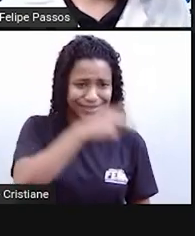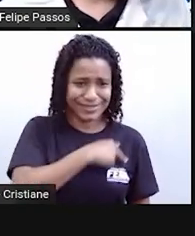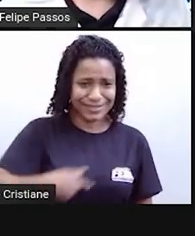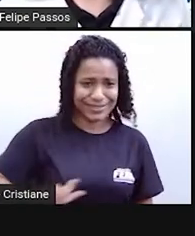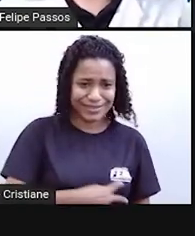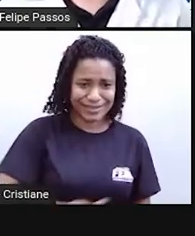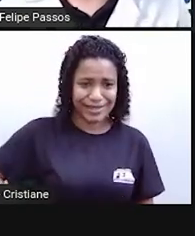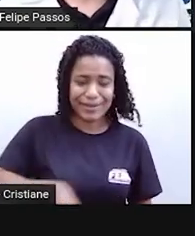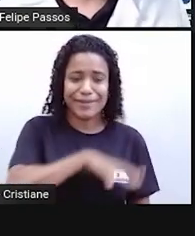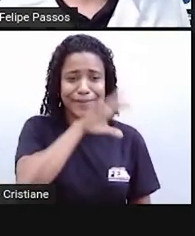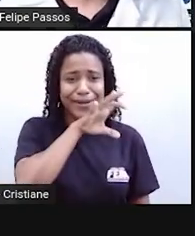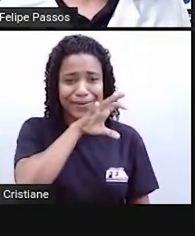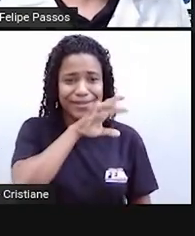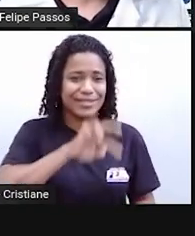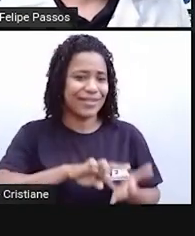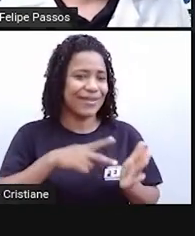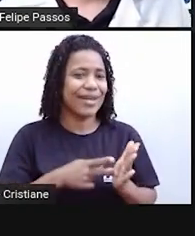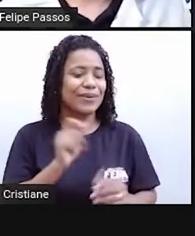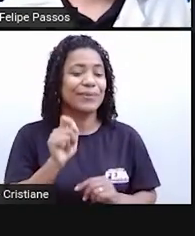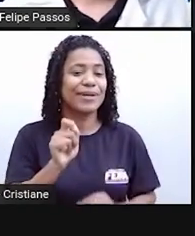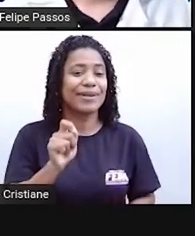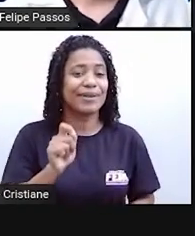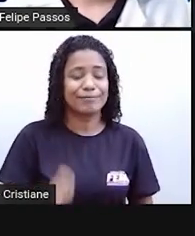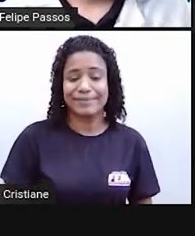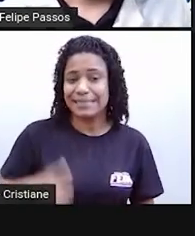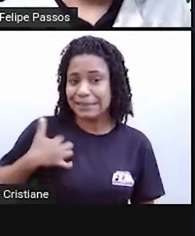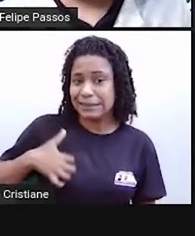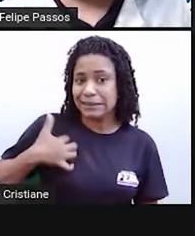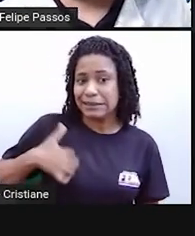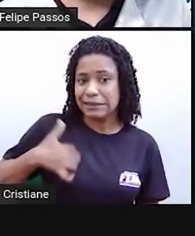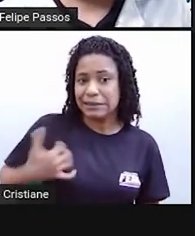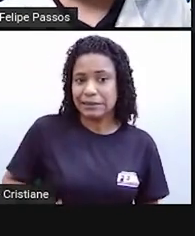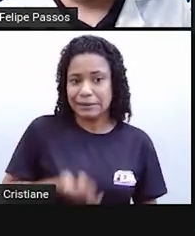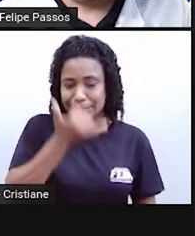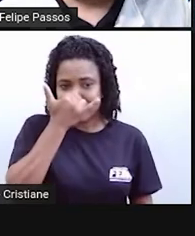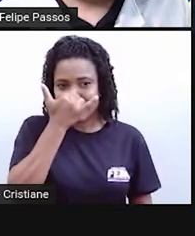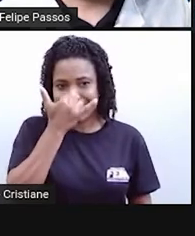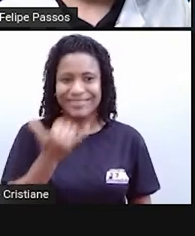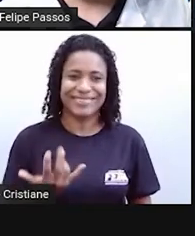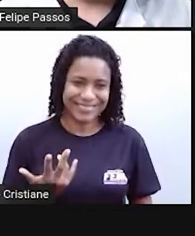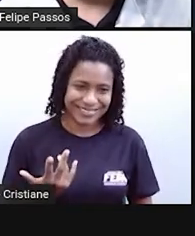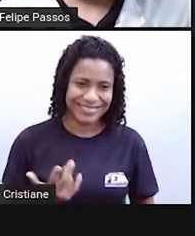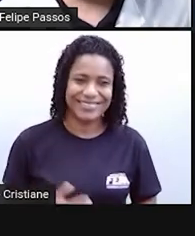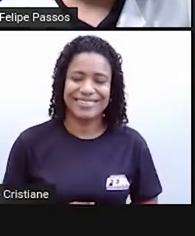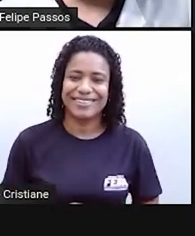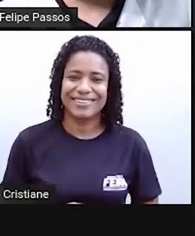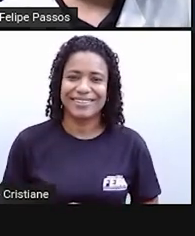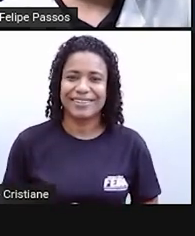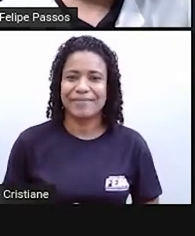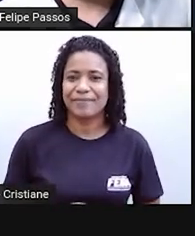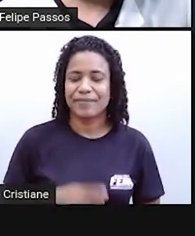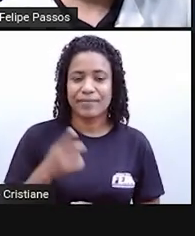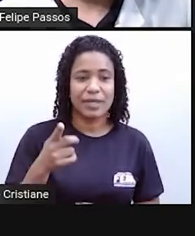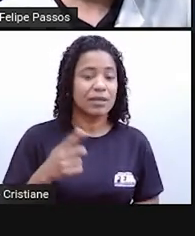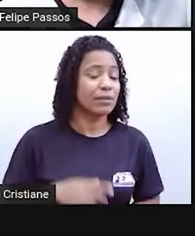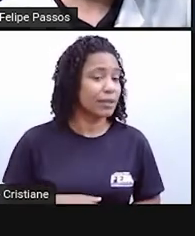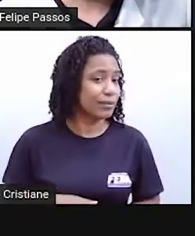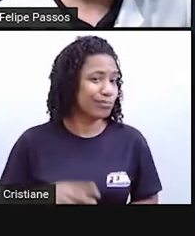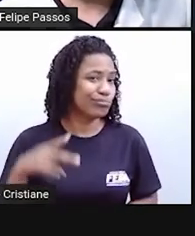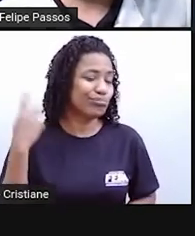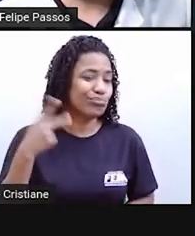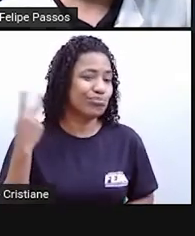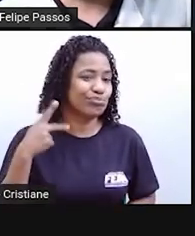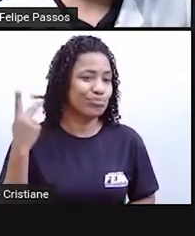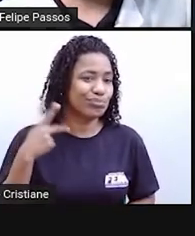errado. Algo não saiu como esperado, né? Olha só, escândalo político é uma coisa que